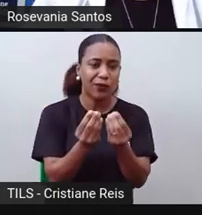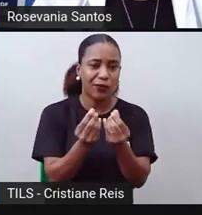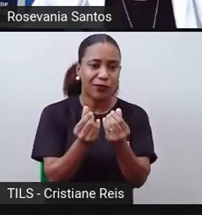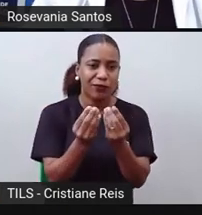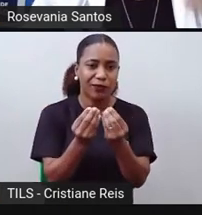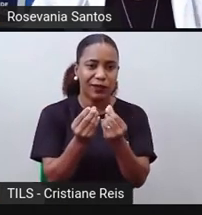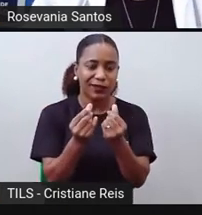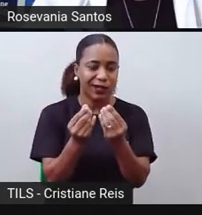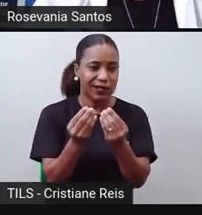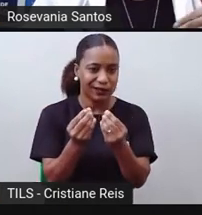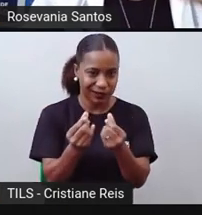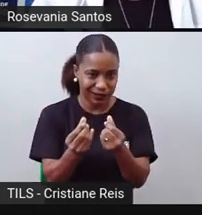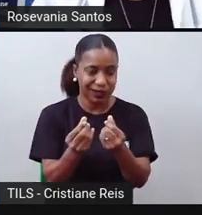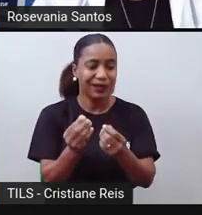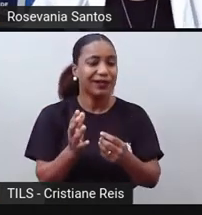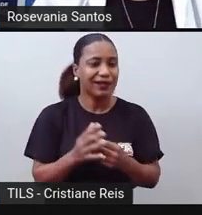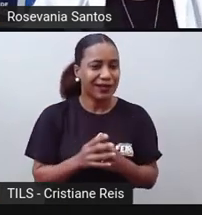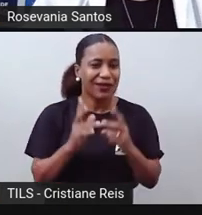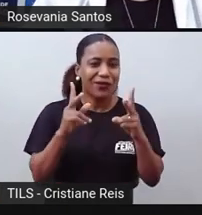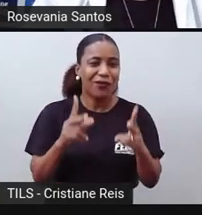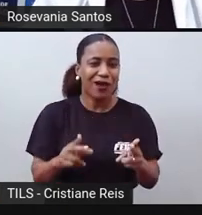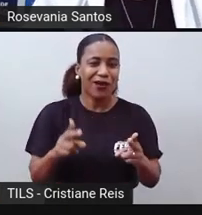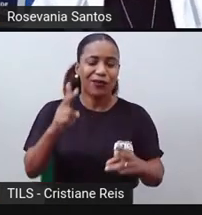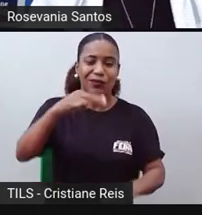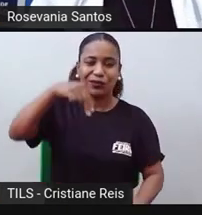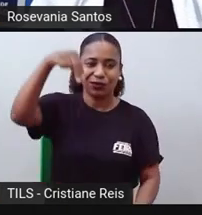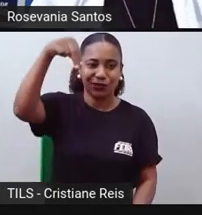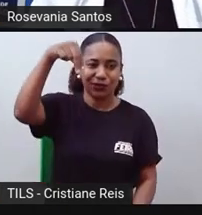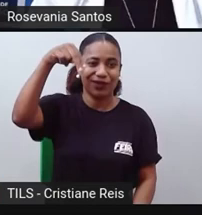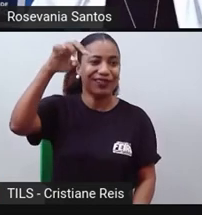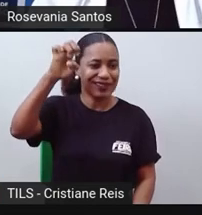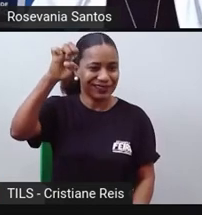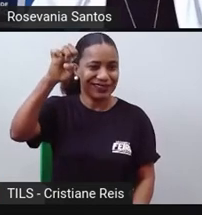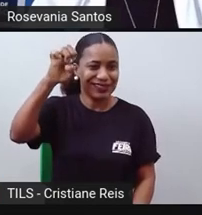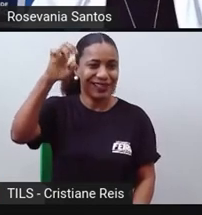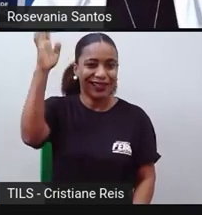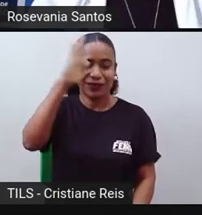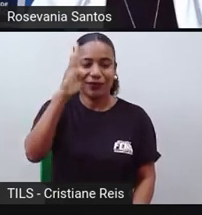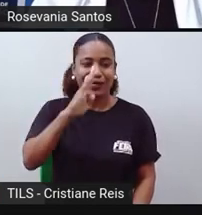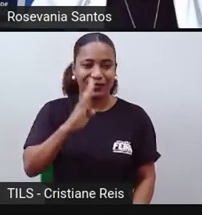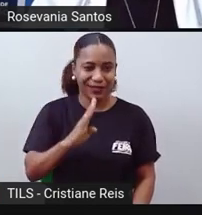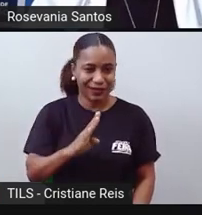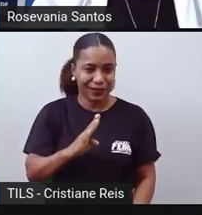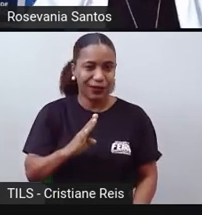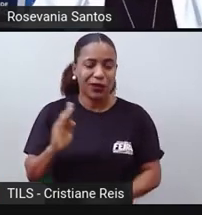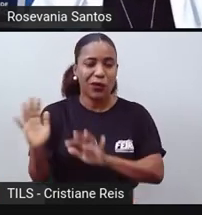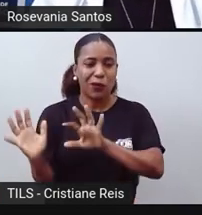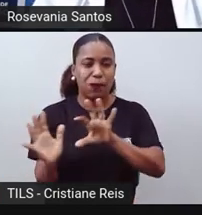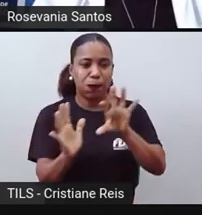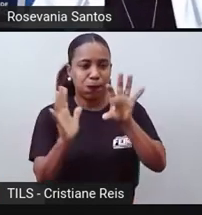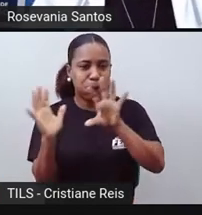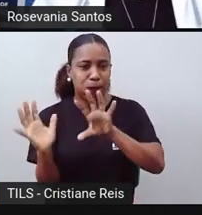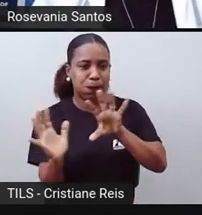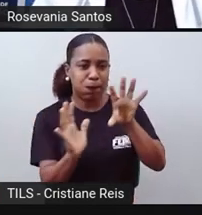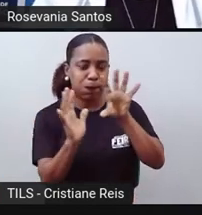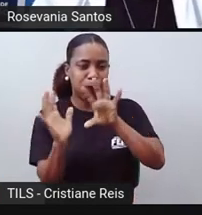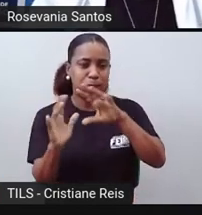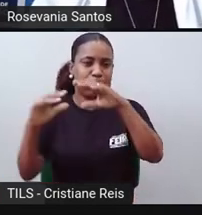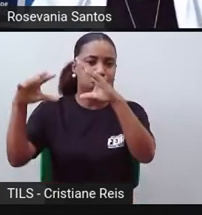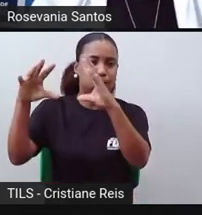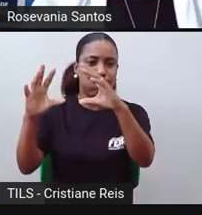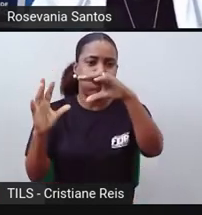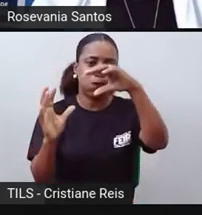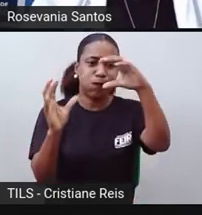barreira orográfica, tipo a que ocorre no nordeste brasileiro. Então, o que acontece aqui? Essas nuvens, elas vêm carregadas do oceano,